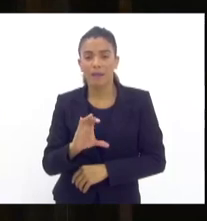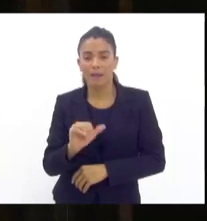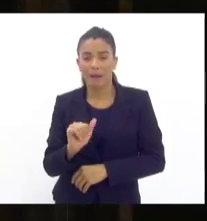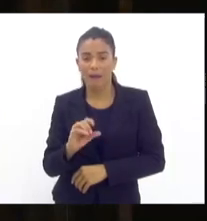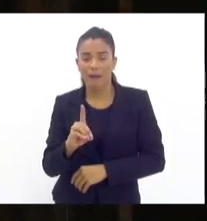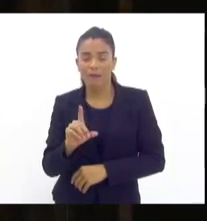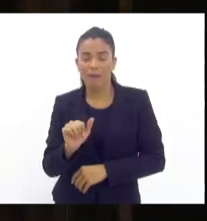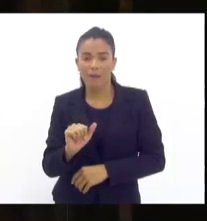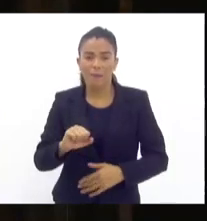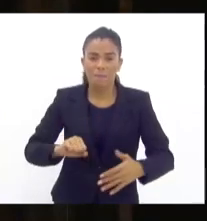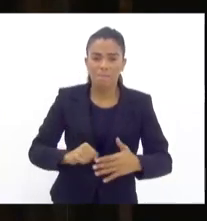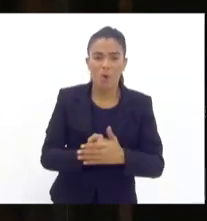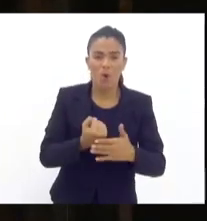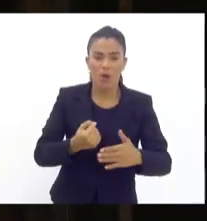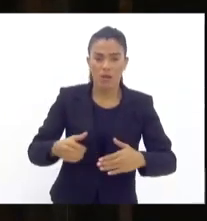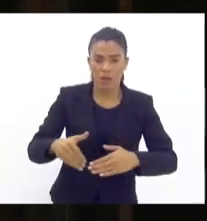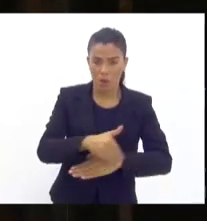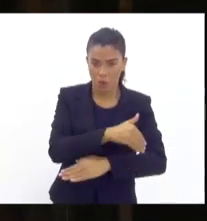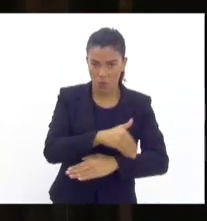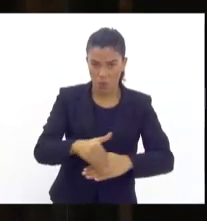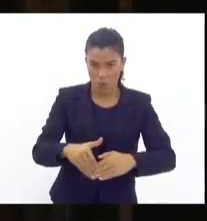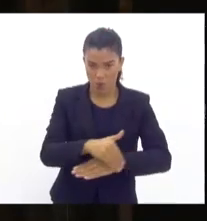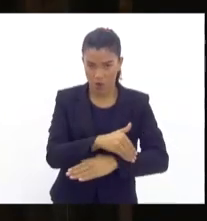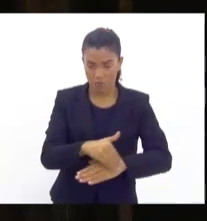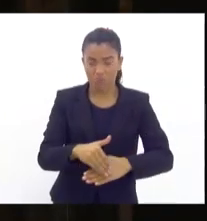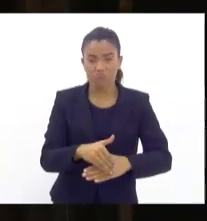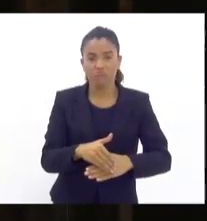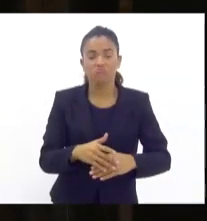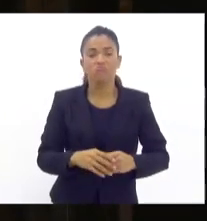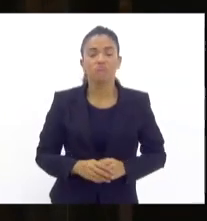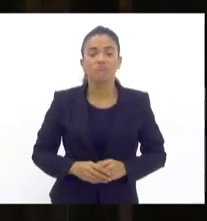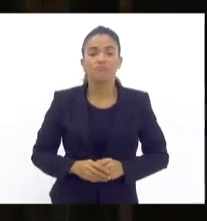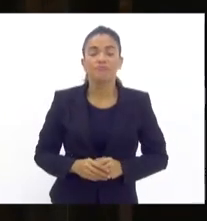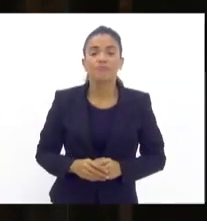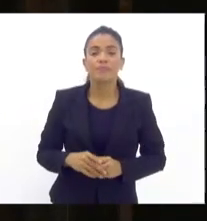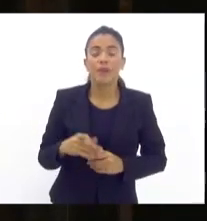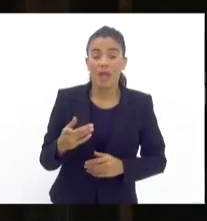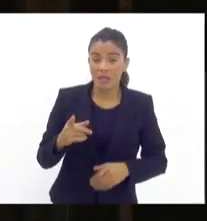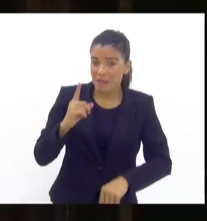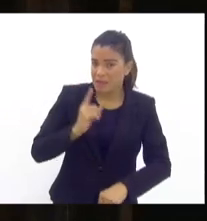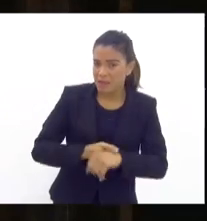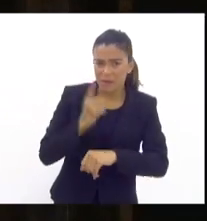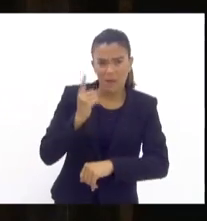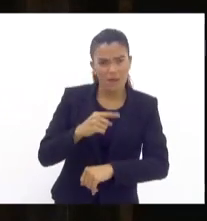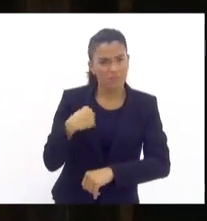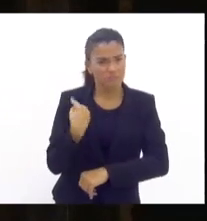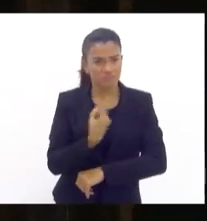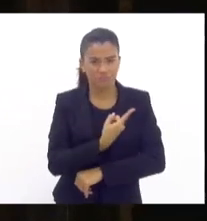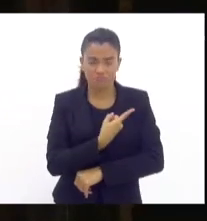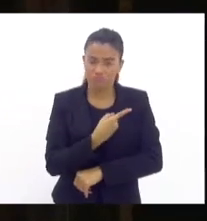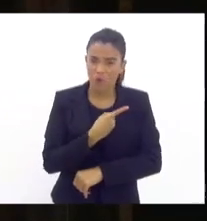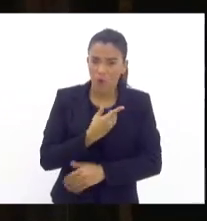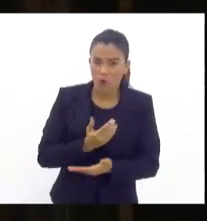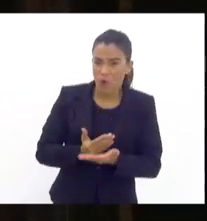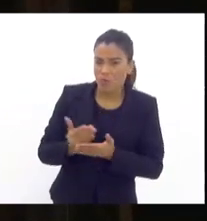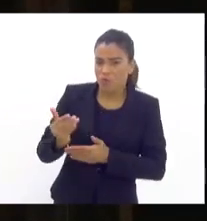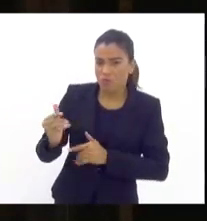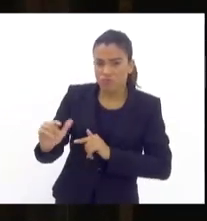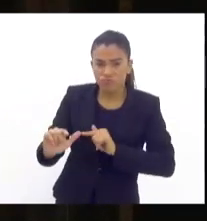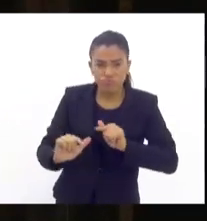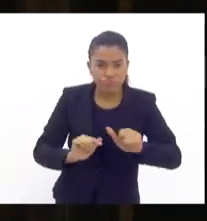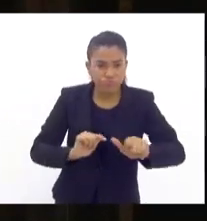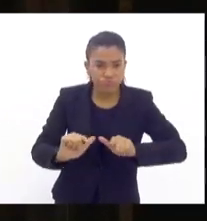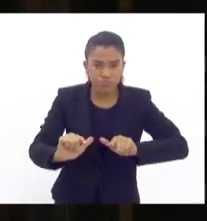e na Cinco Bocas e Furque Mendes. De imediato, gente começou a realizar